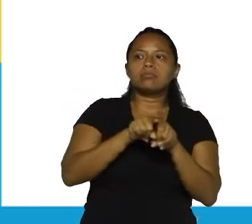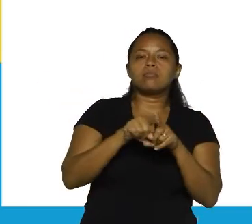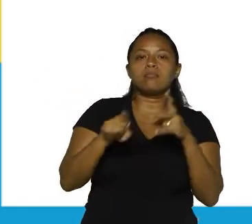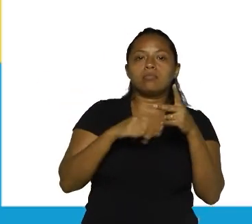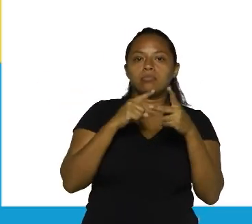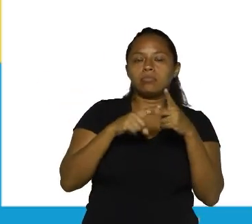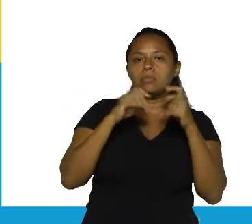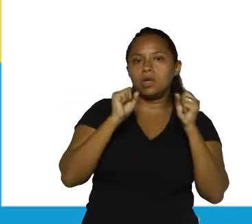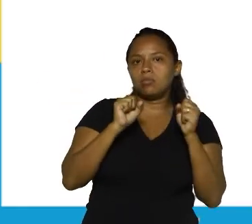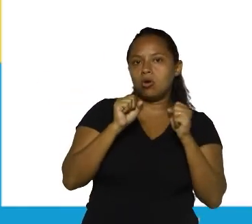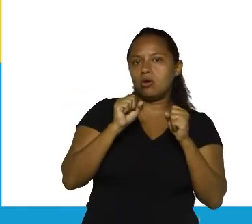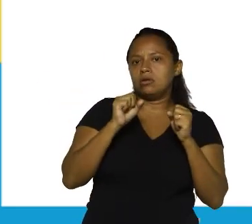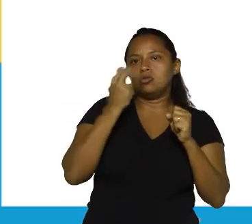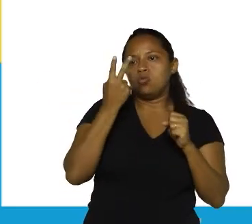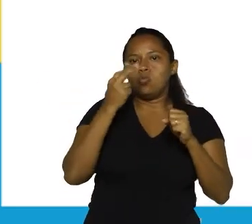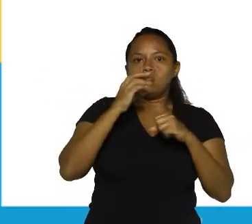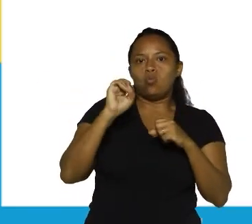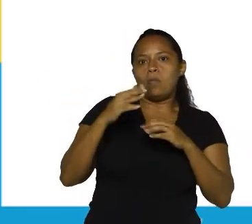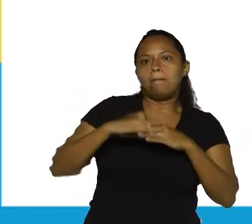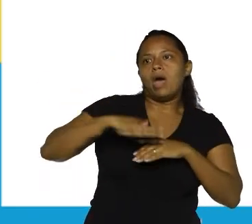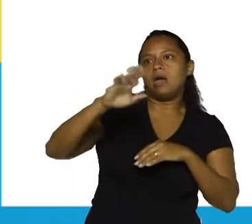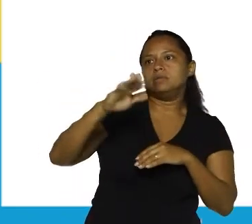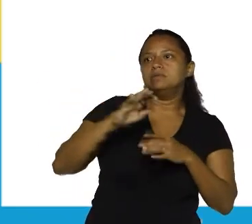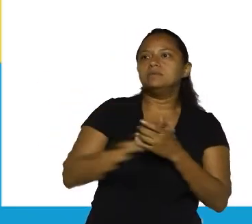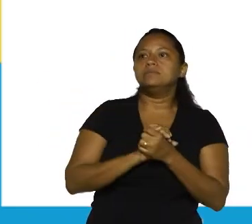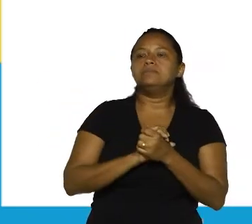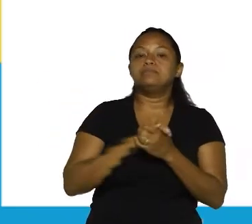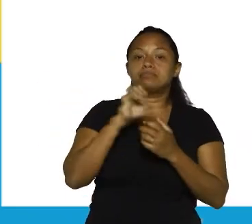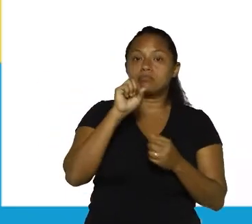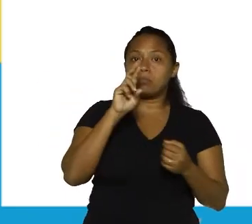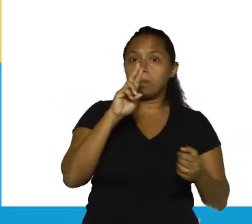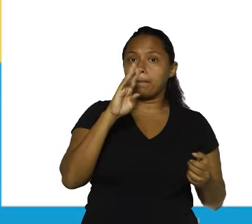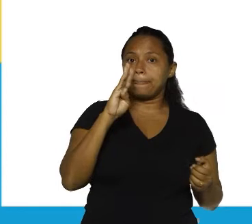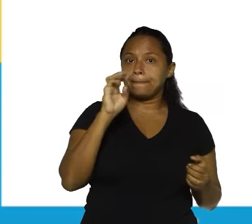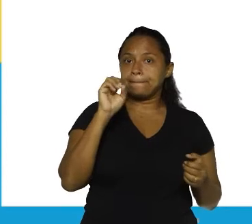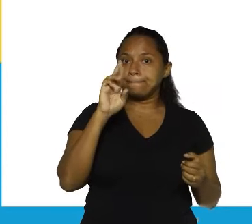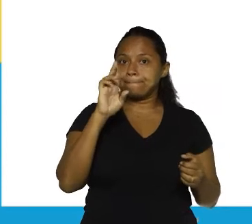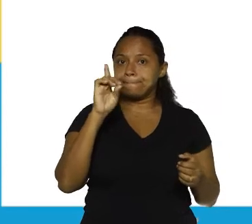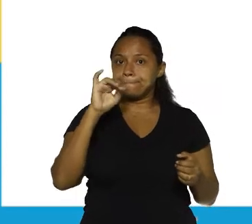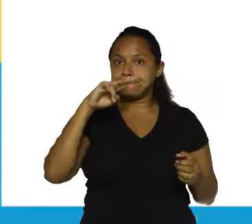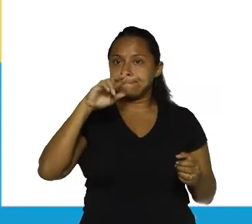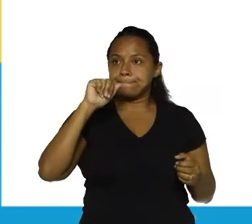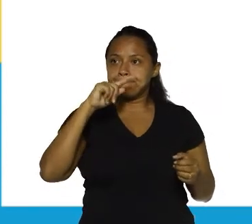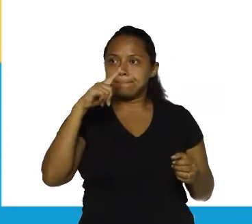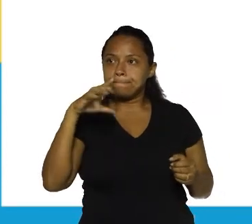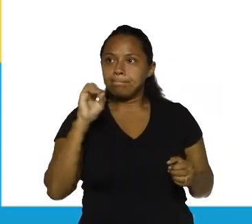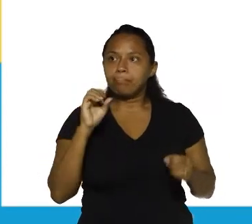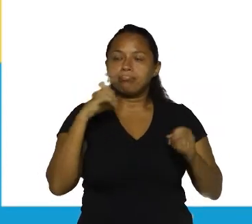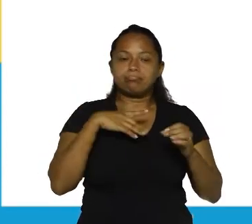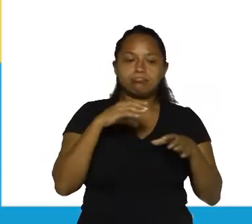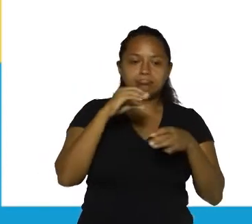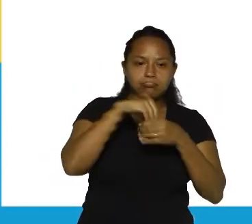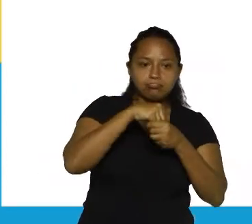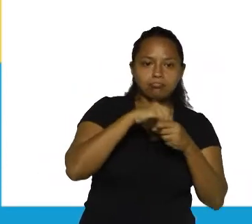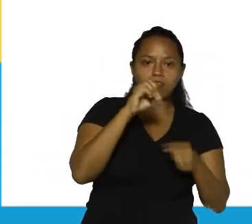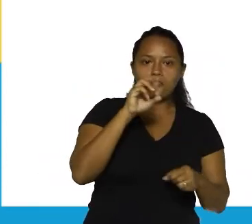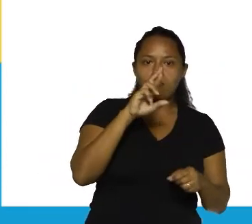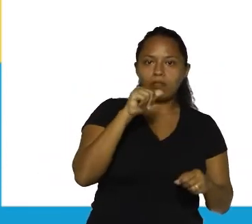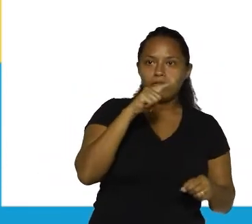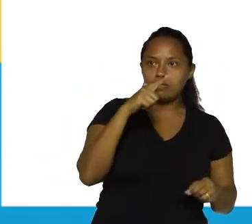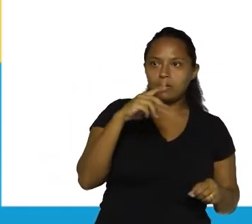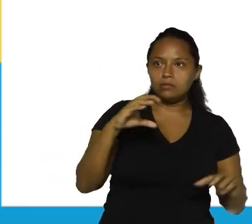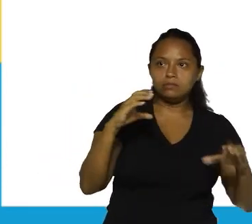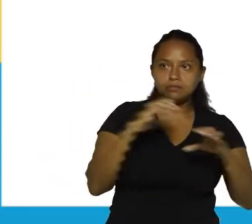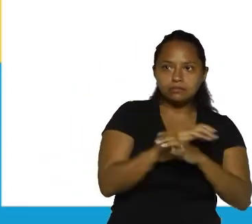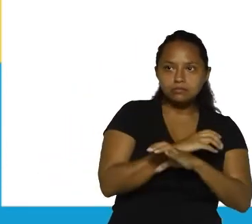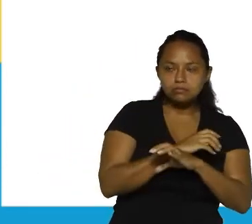posso ter um período formado por várias. Por subordinação, há uma oração dependente, né, completando o sentido ali da